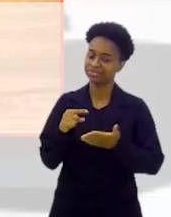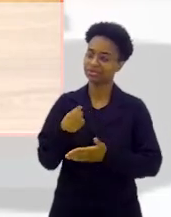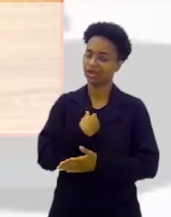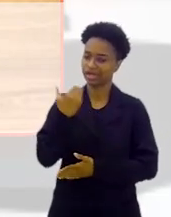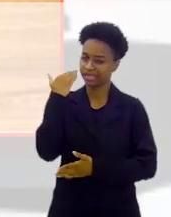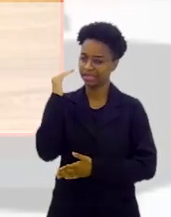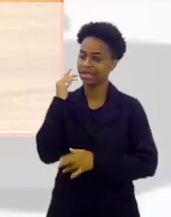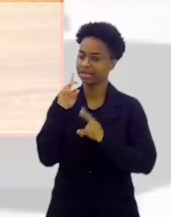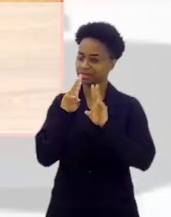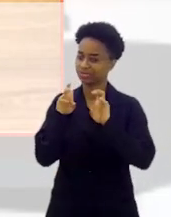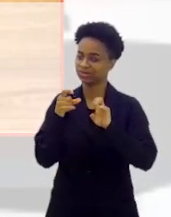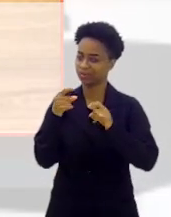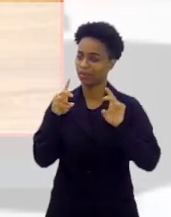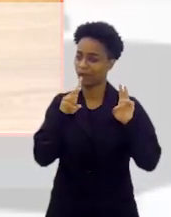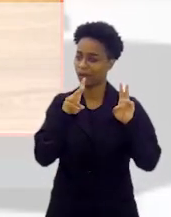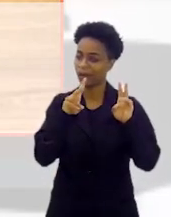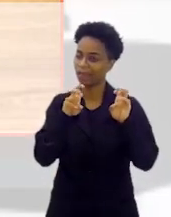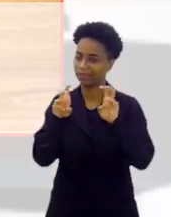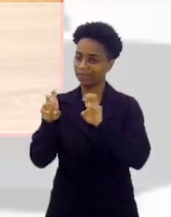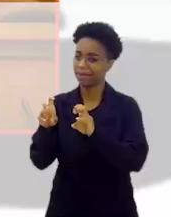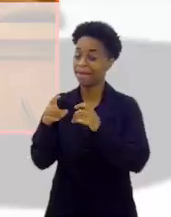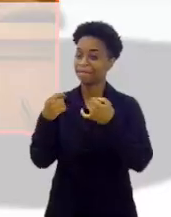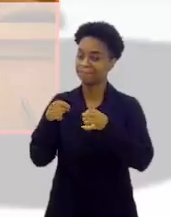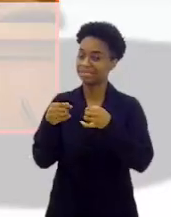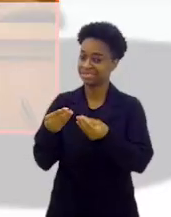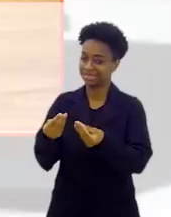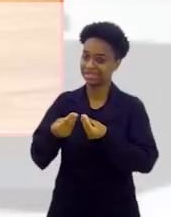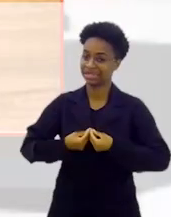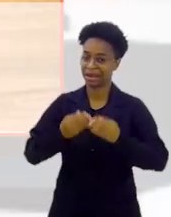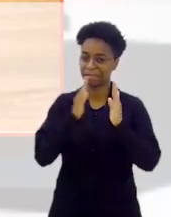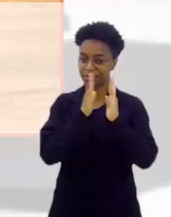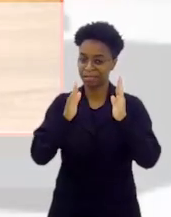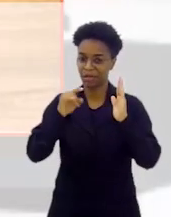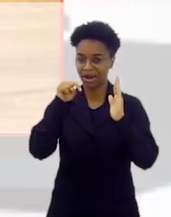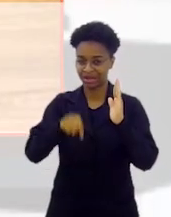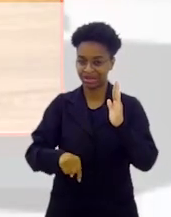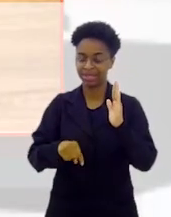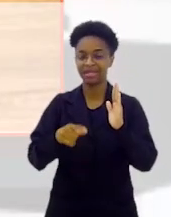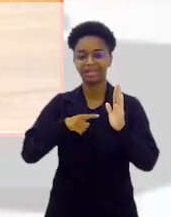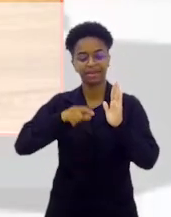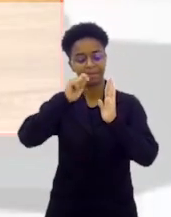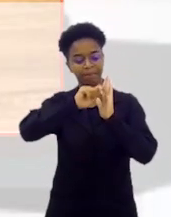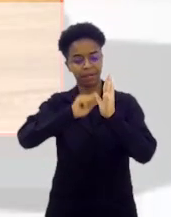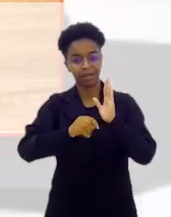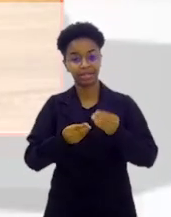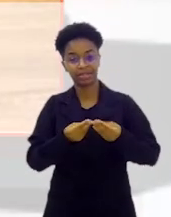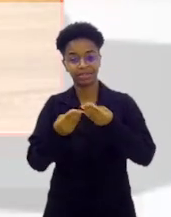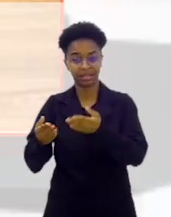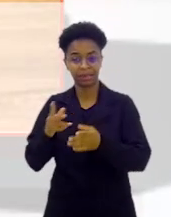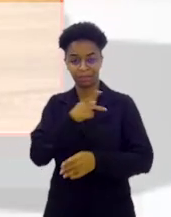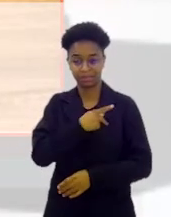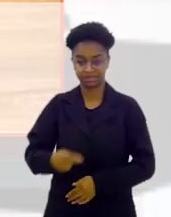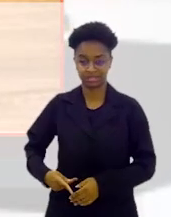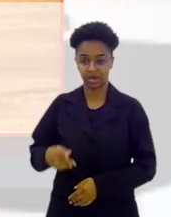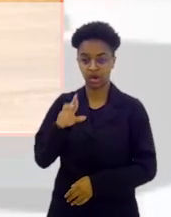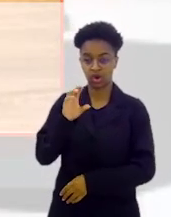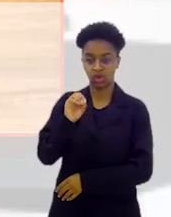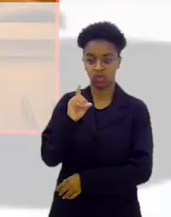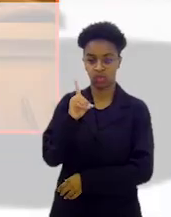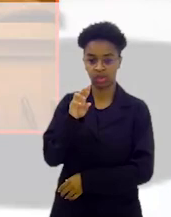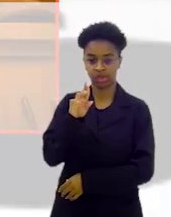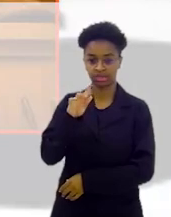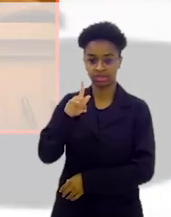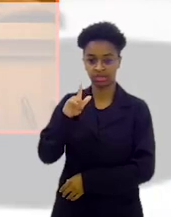aqui se entende profundamente desse assunto. Você deveria mandar aqui para a nossa biblioteca, com uma dedicatória ao presidente Rodrigo Bacelar.